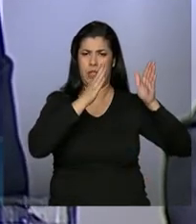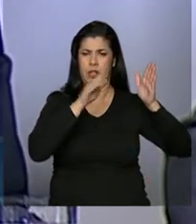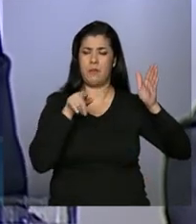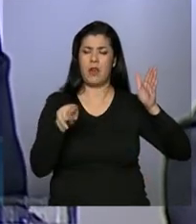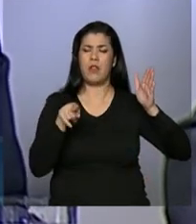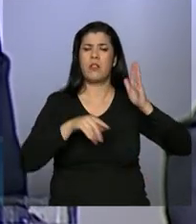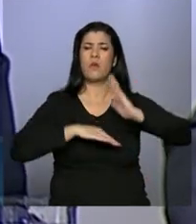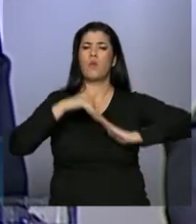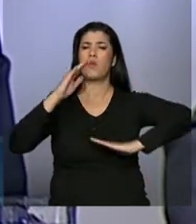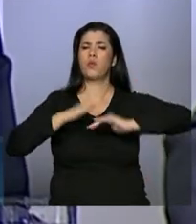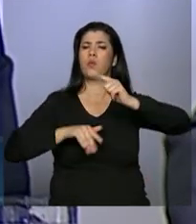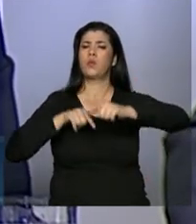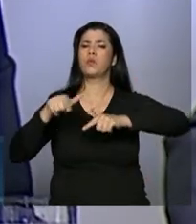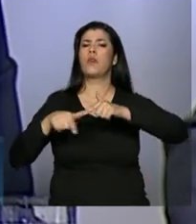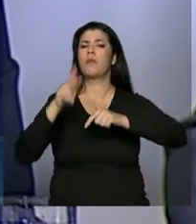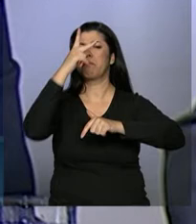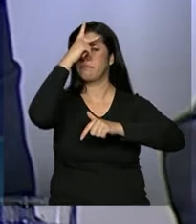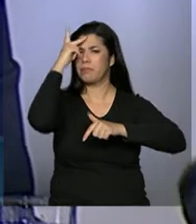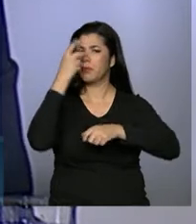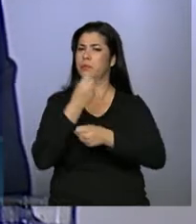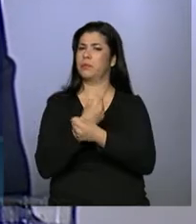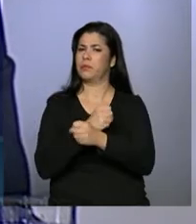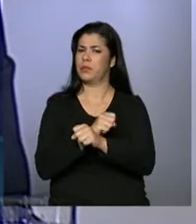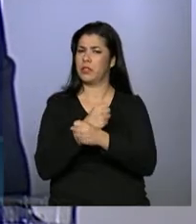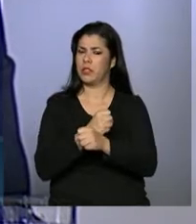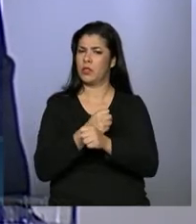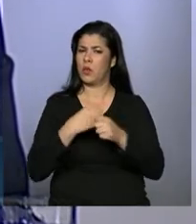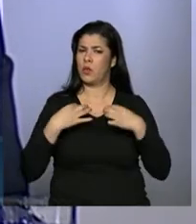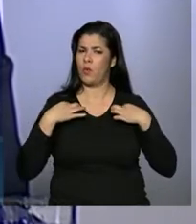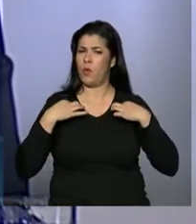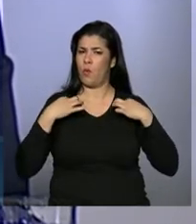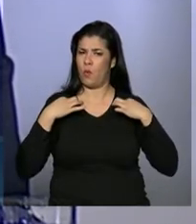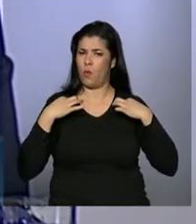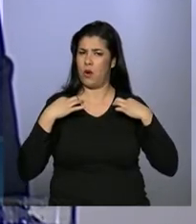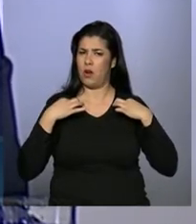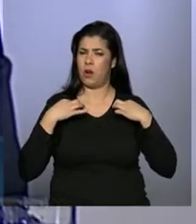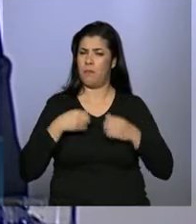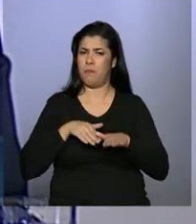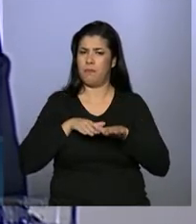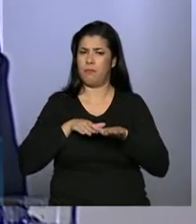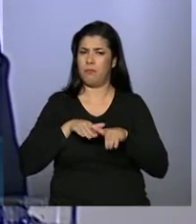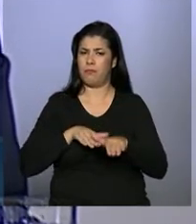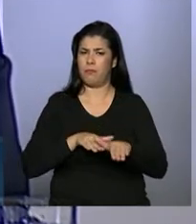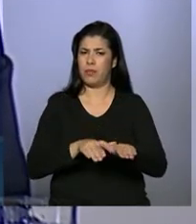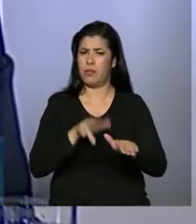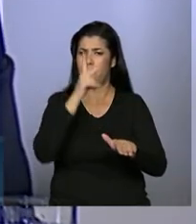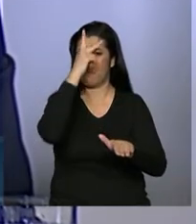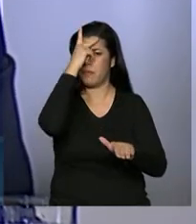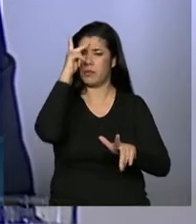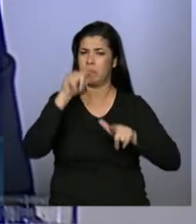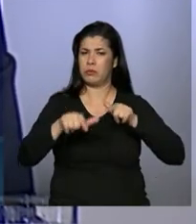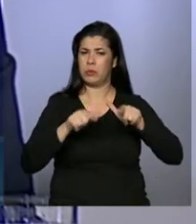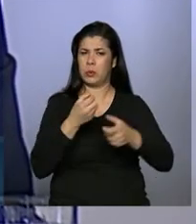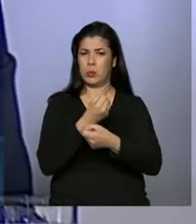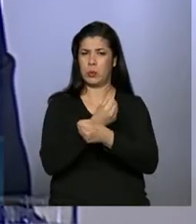mão de obra escrava. Vestimos as roupas costuradas por escravos.